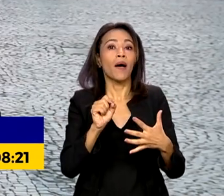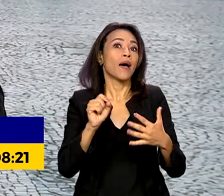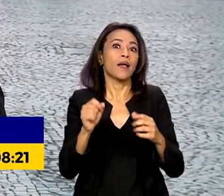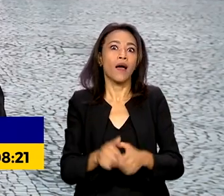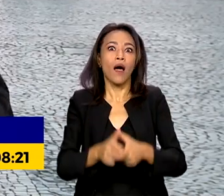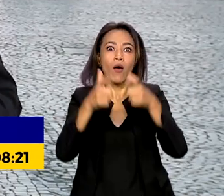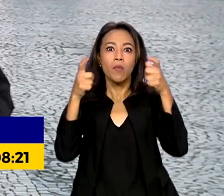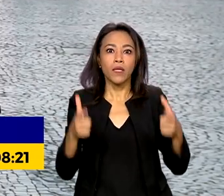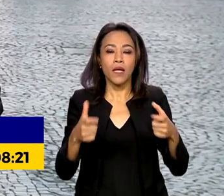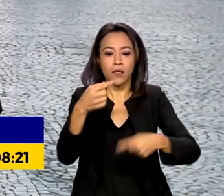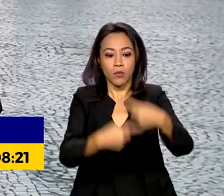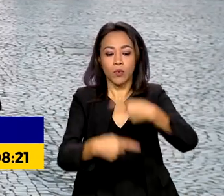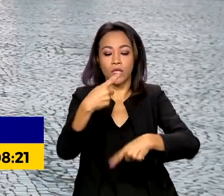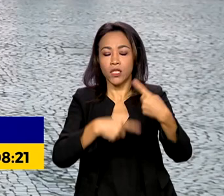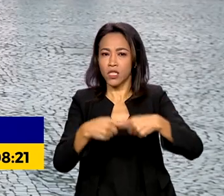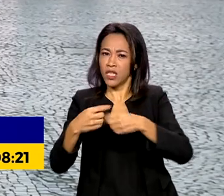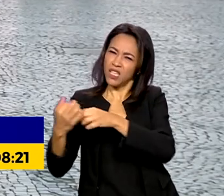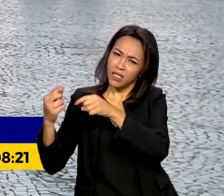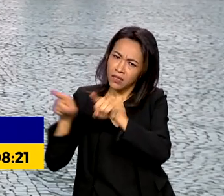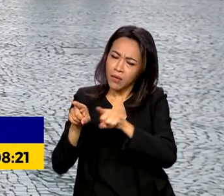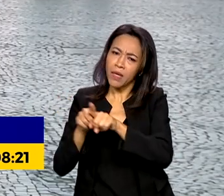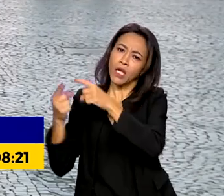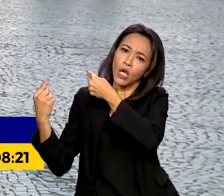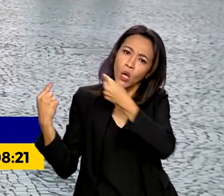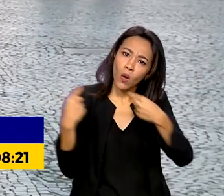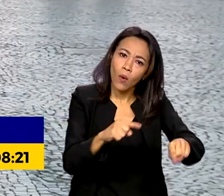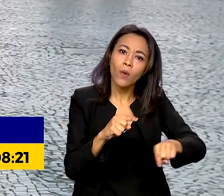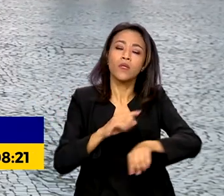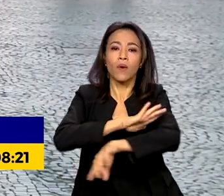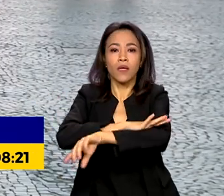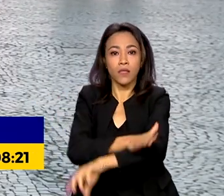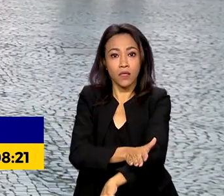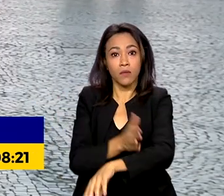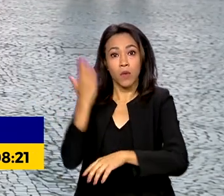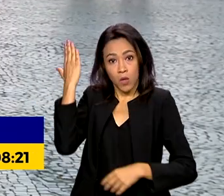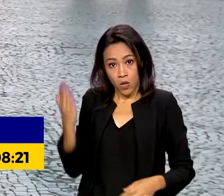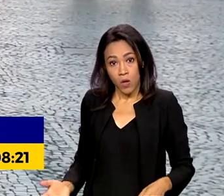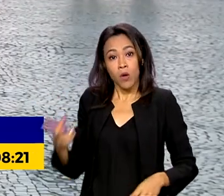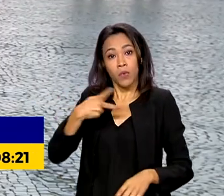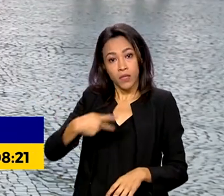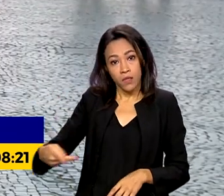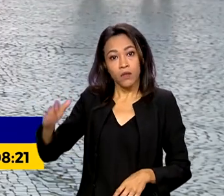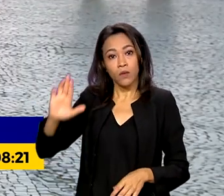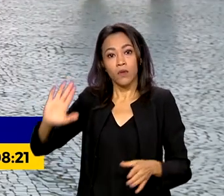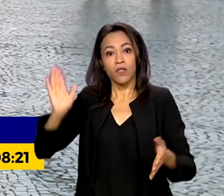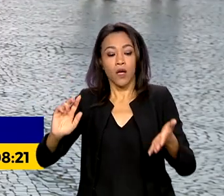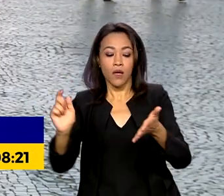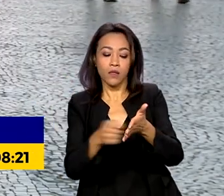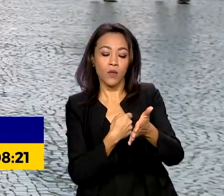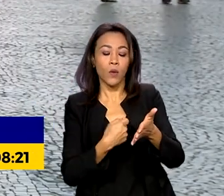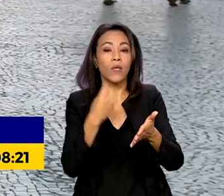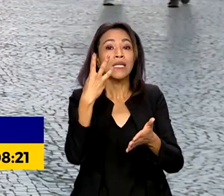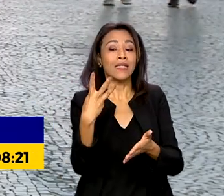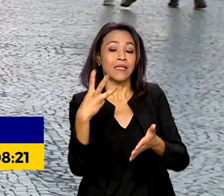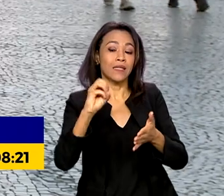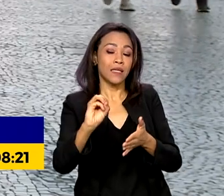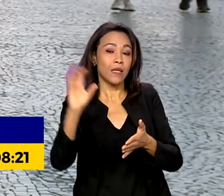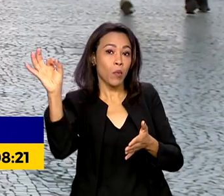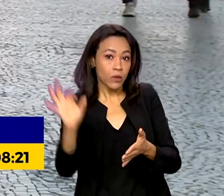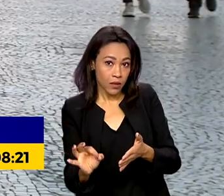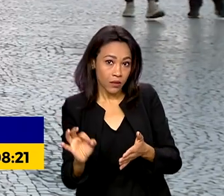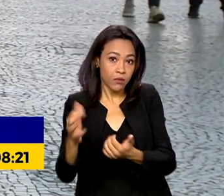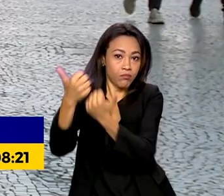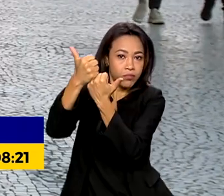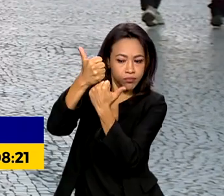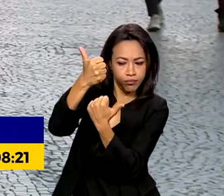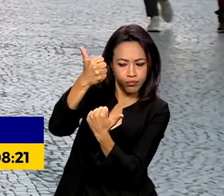racial e combate ao racismo, o presidente Lula assinou o decreto destinando pelo menos 30% dos cargos em comissão